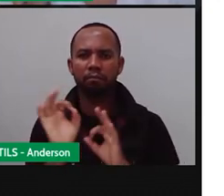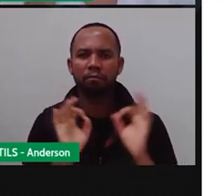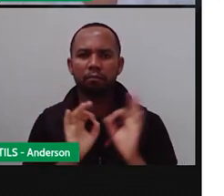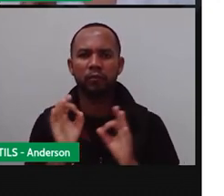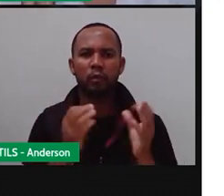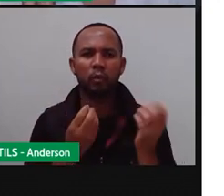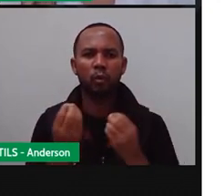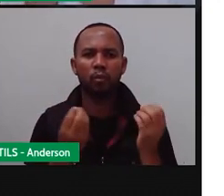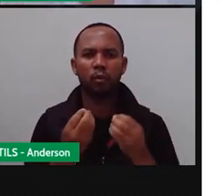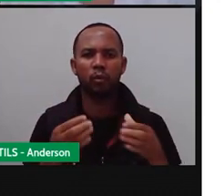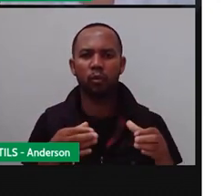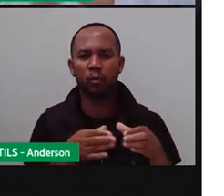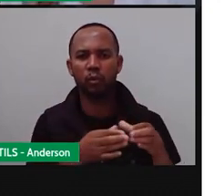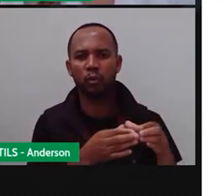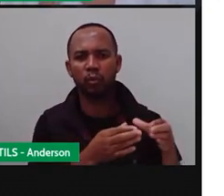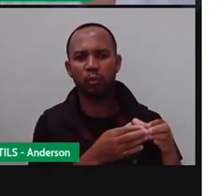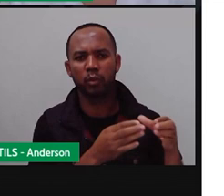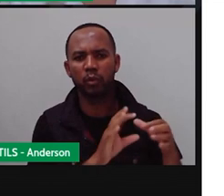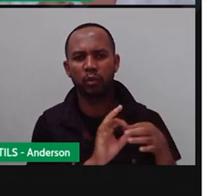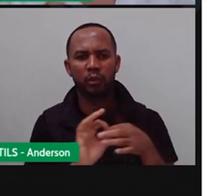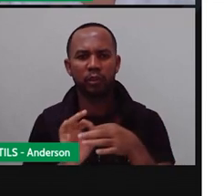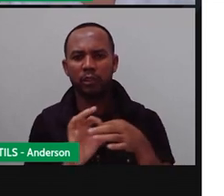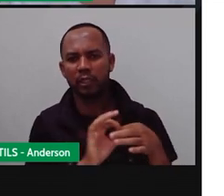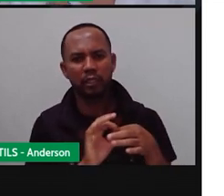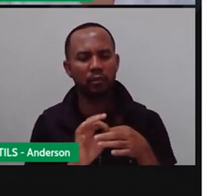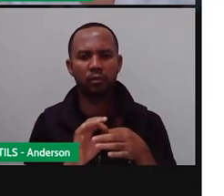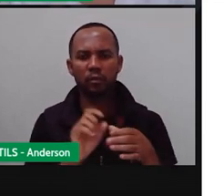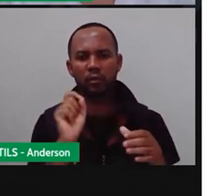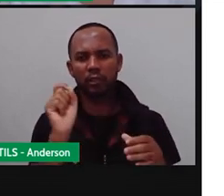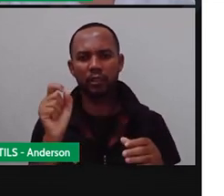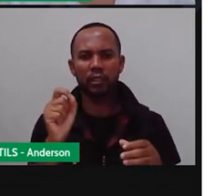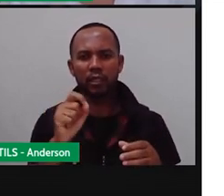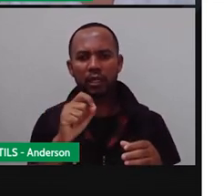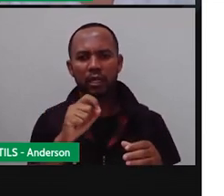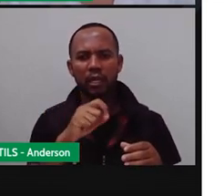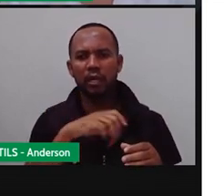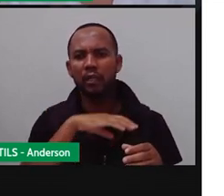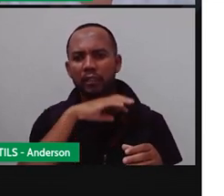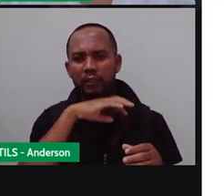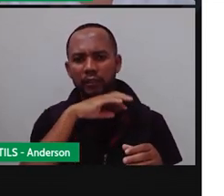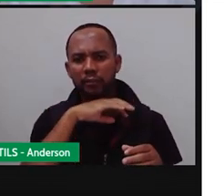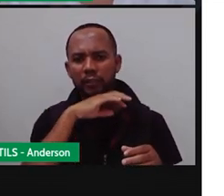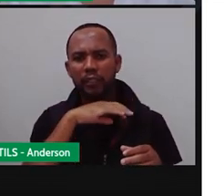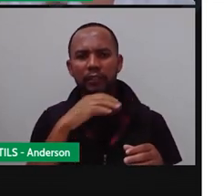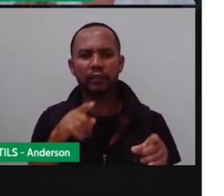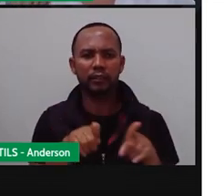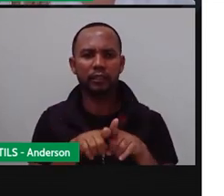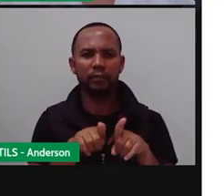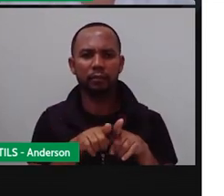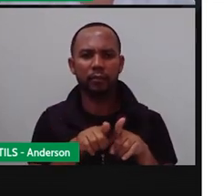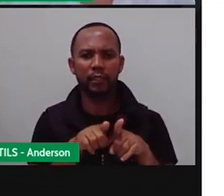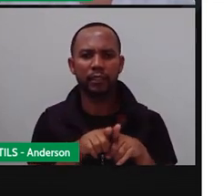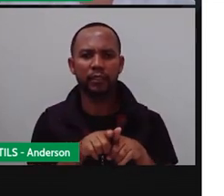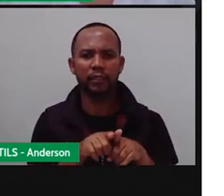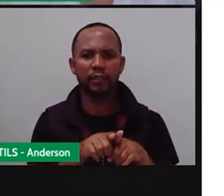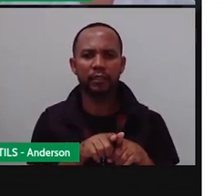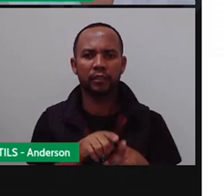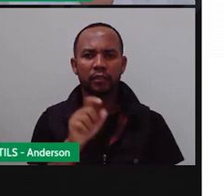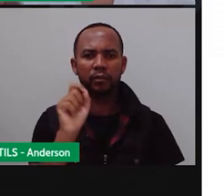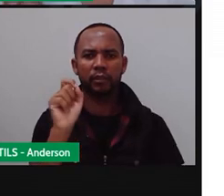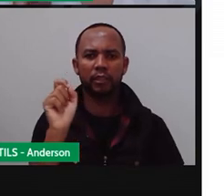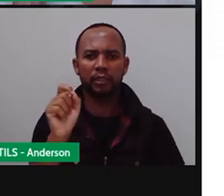União Internacional para a Conservação da Natureza e dos Recursos Naturais. IUCN, essa sigla, ela está em